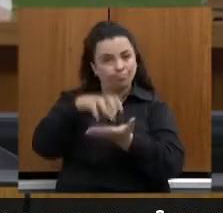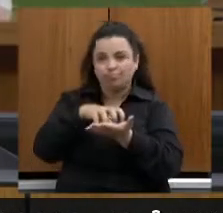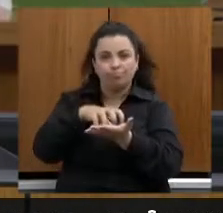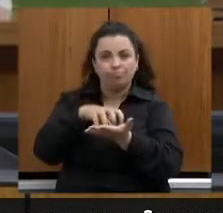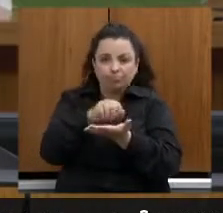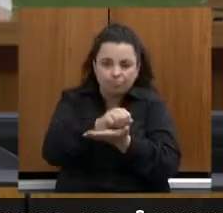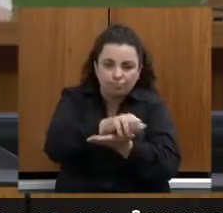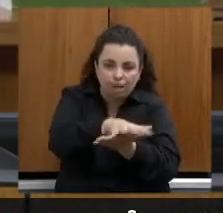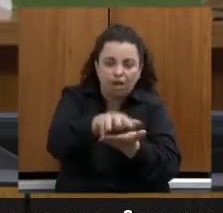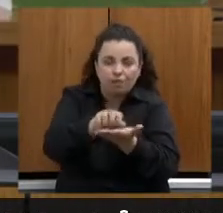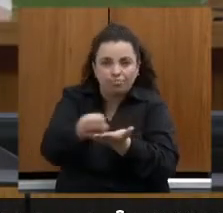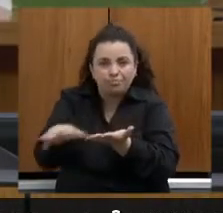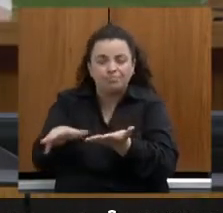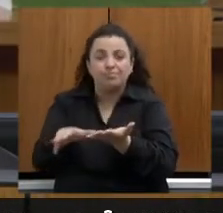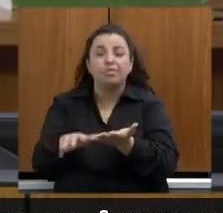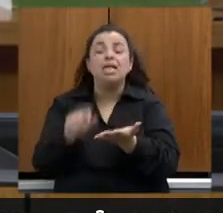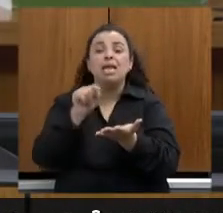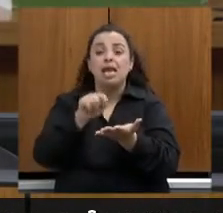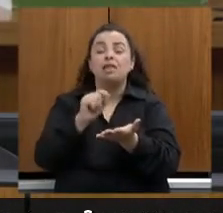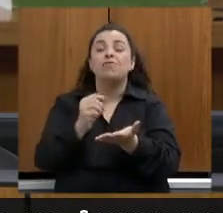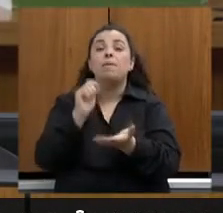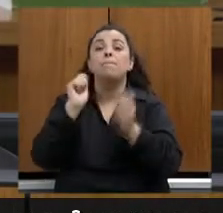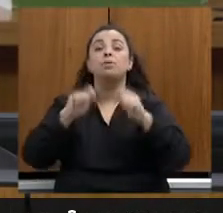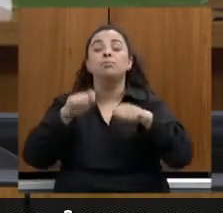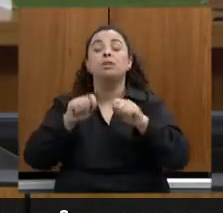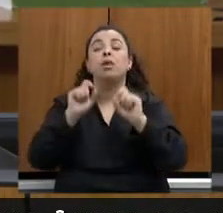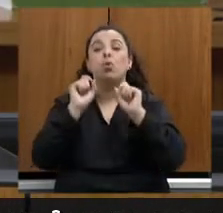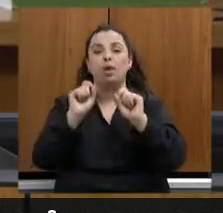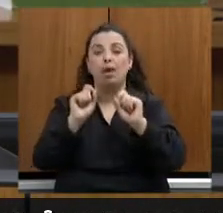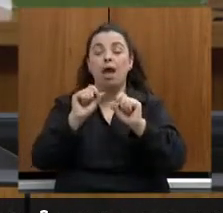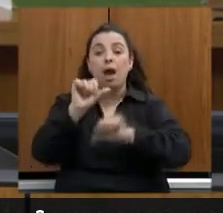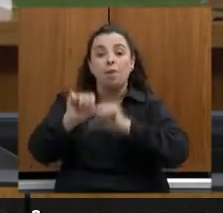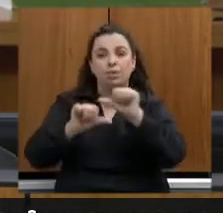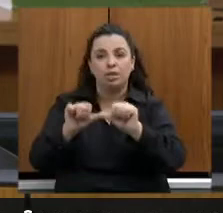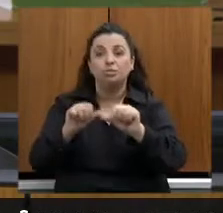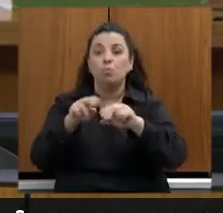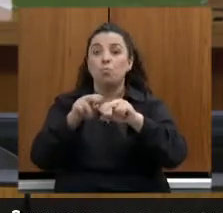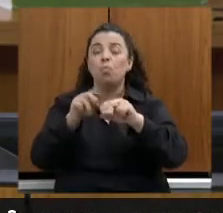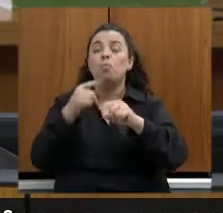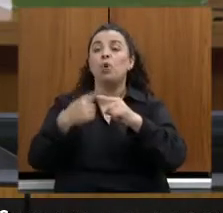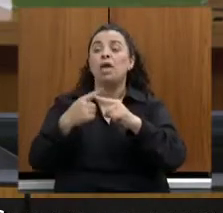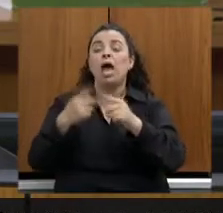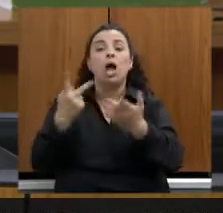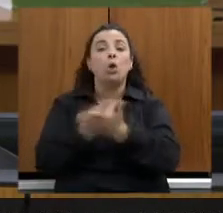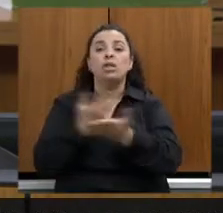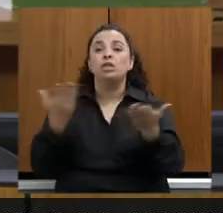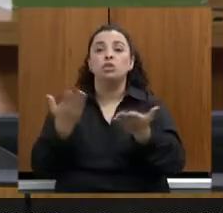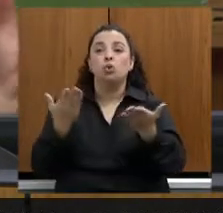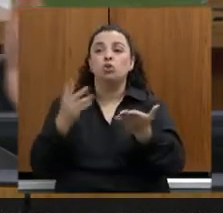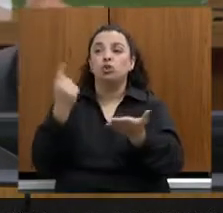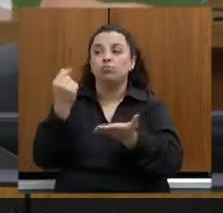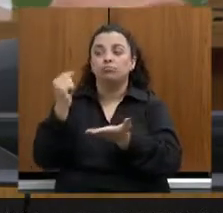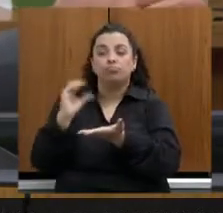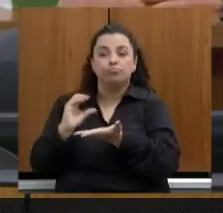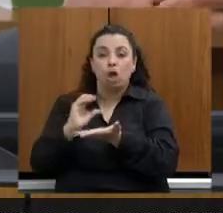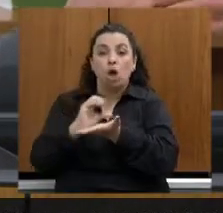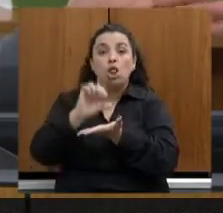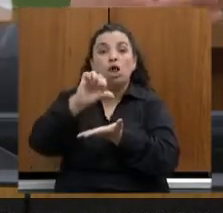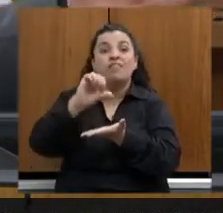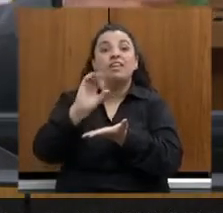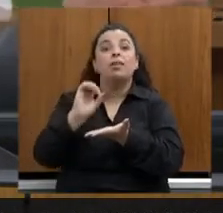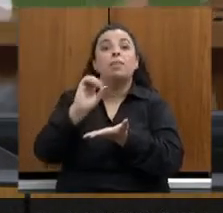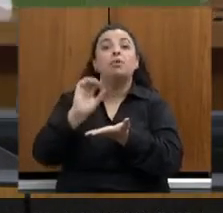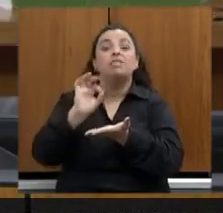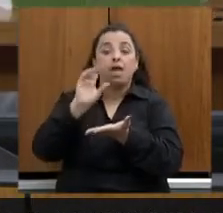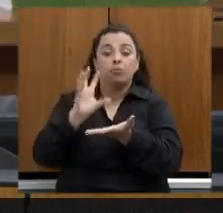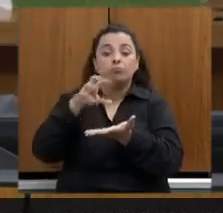hoje 95% dos recursos ficam em Belo Horizonte. E Belo Horizonte é uma cidade de matriz comercial. Nós vamos poder juntar, por